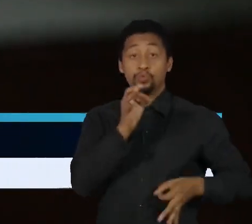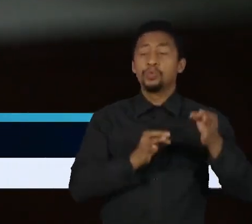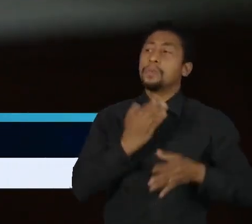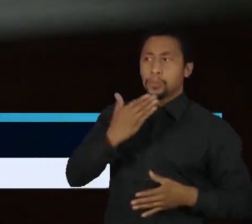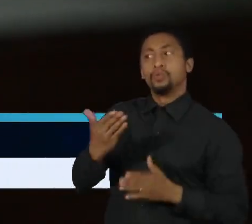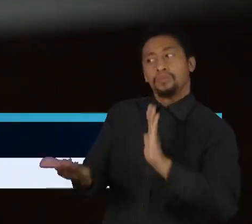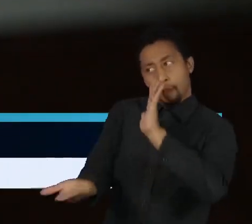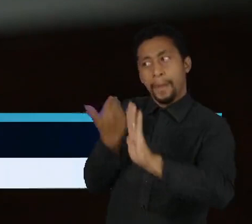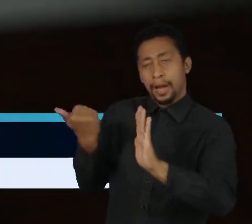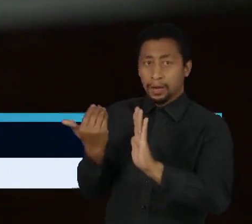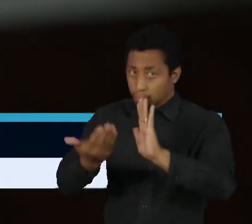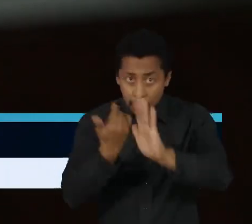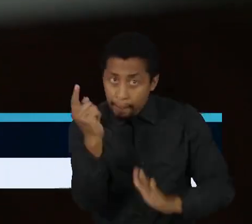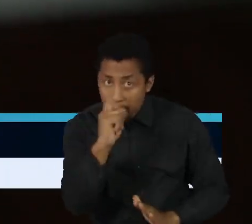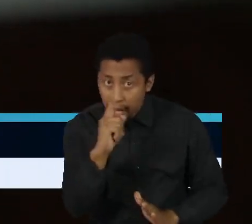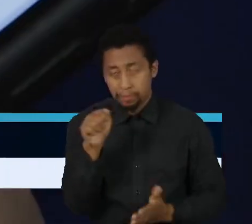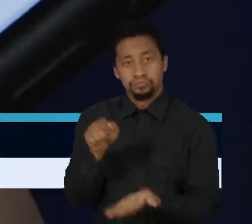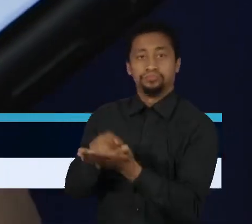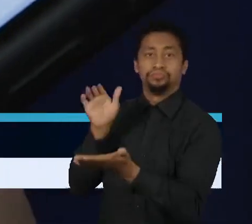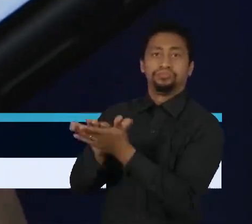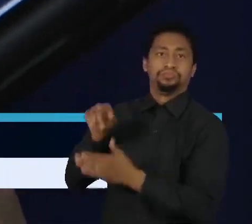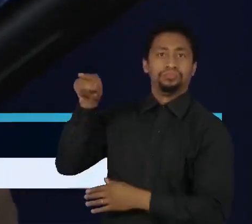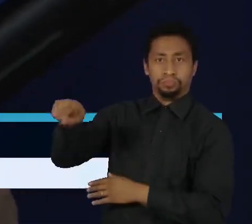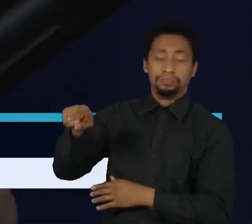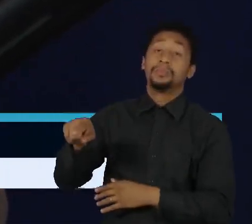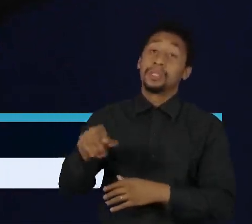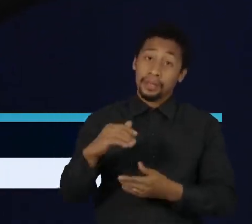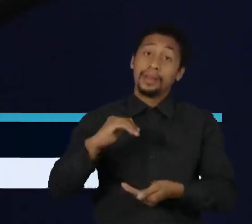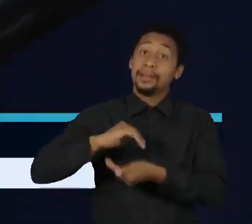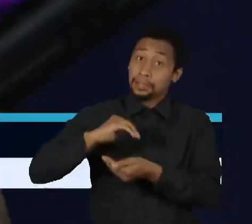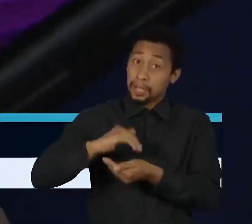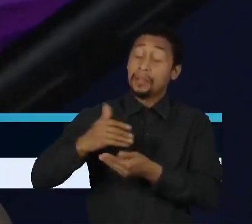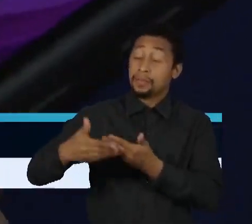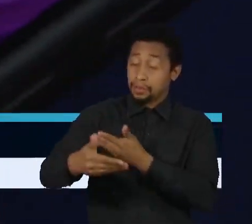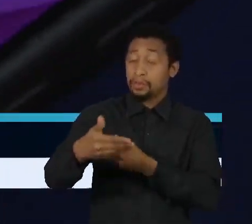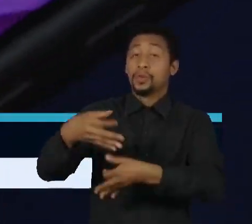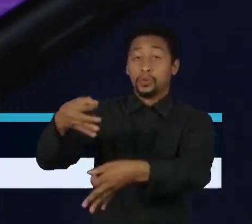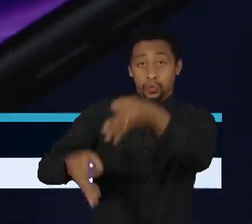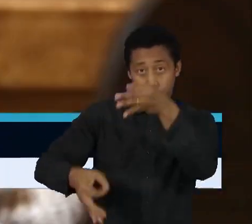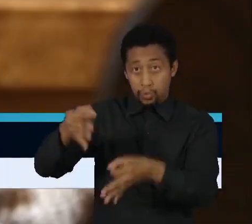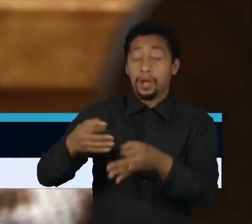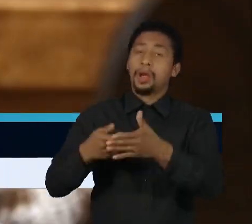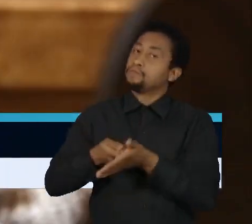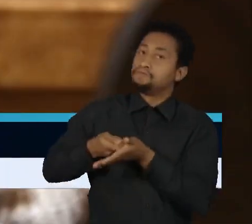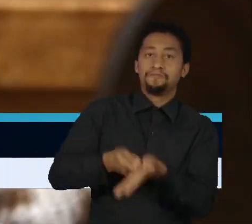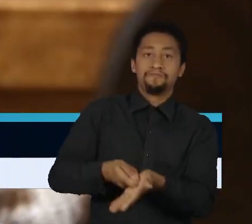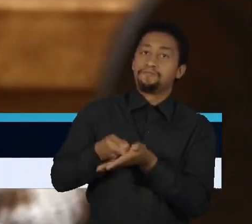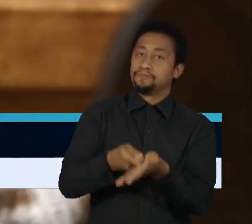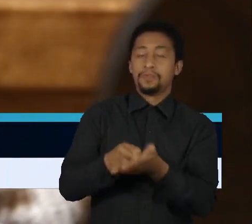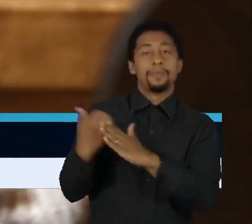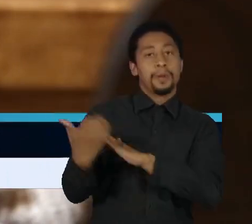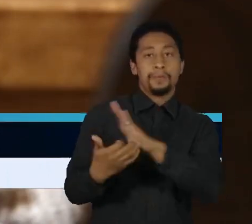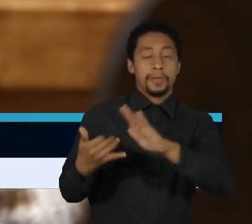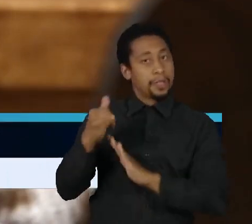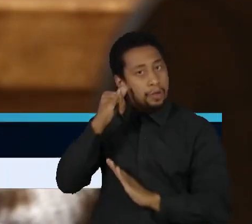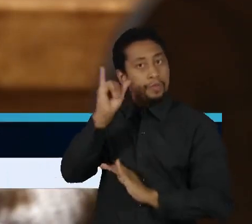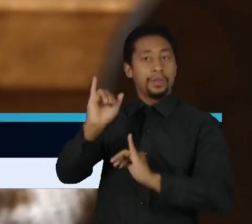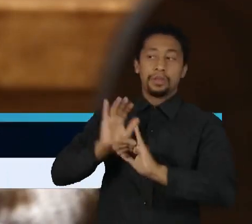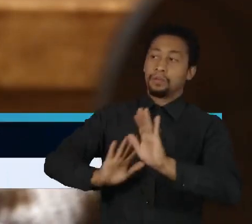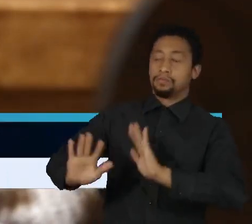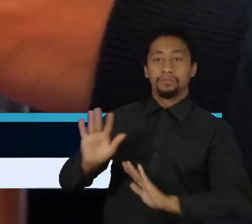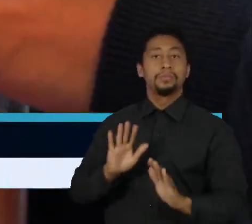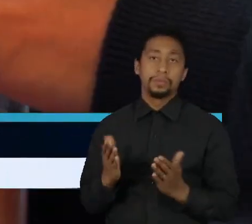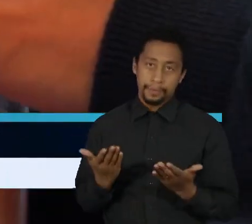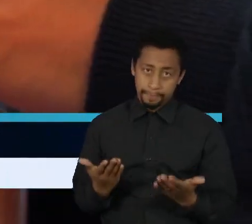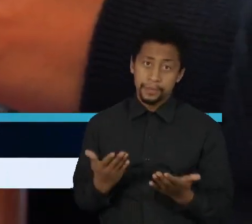Os processos que serão julgados pelo STF pretendem forçar as empresas a agirem preventivamente, um conceito